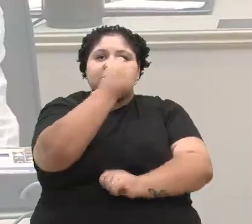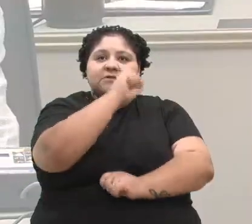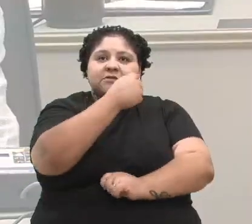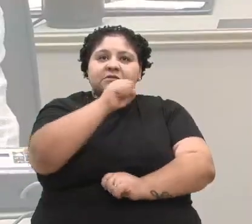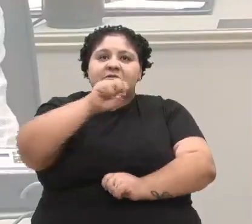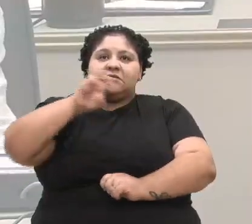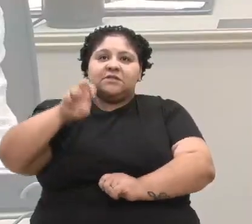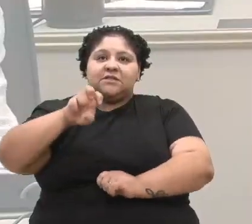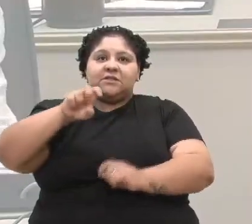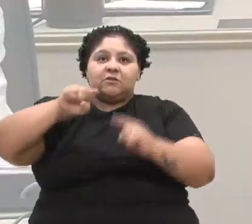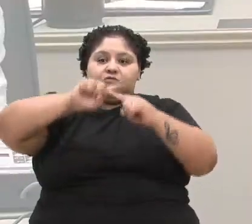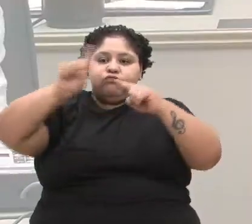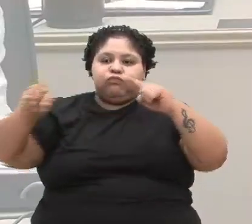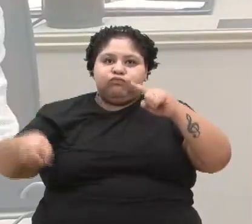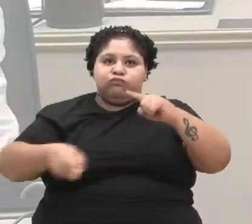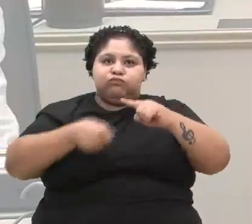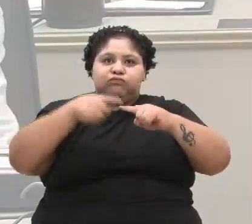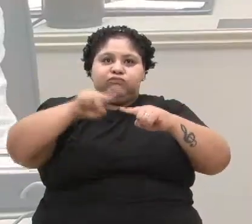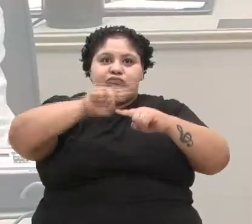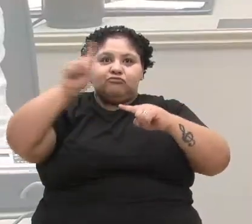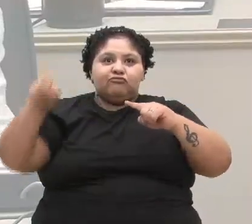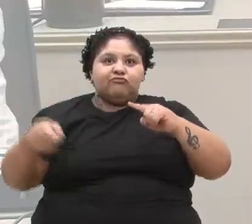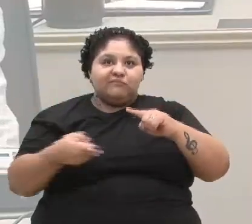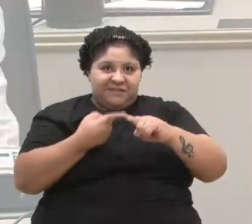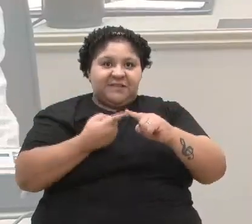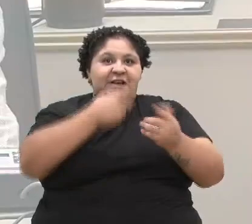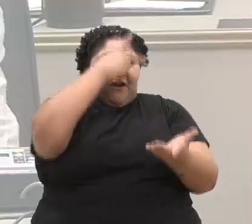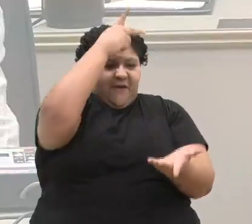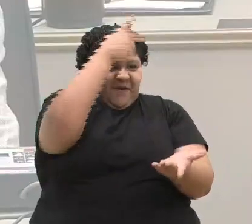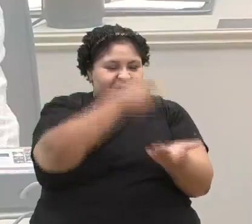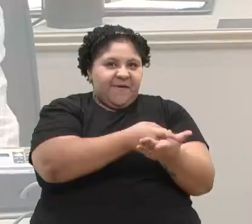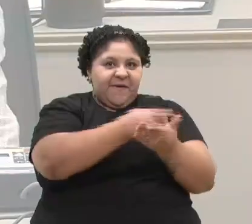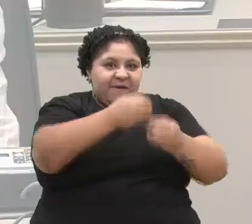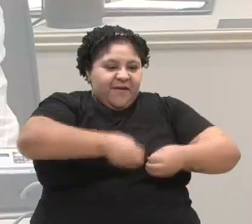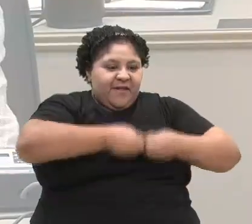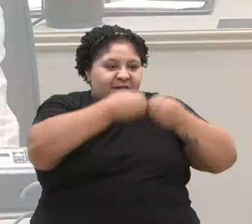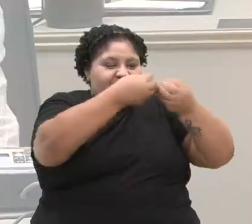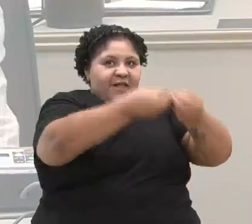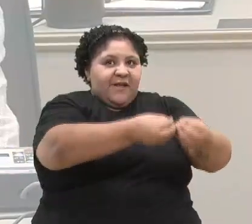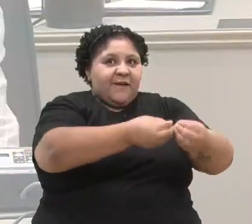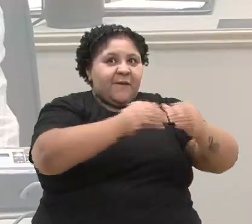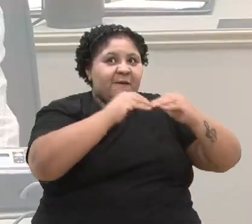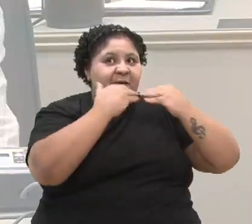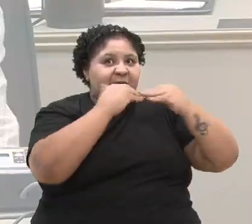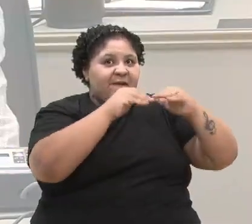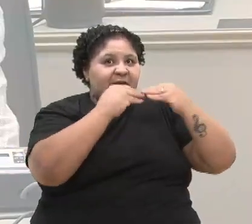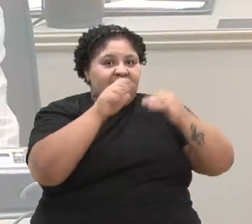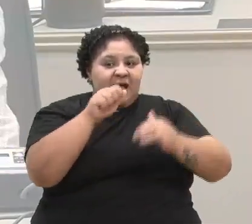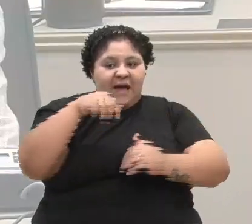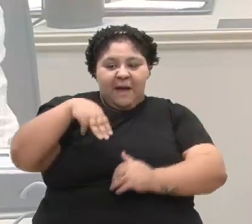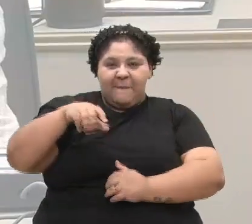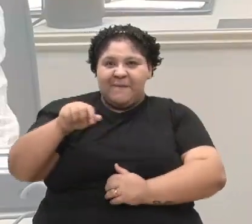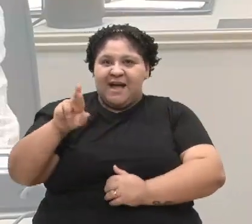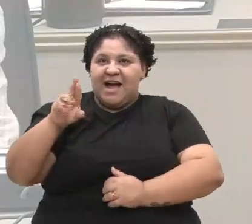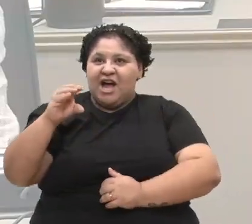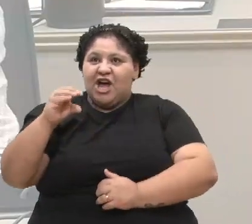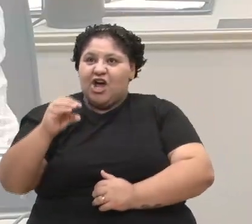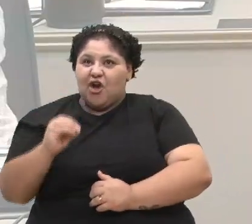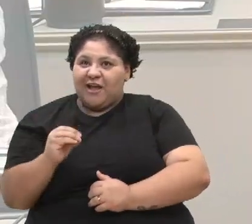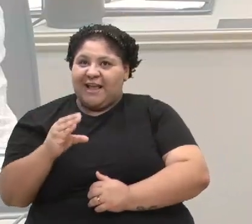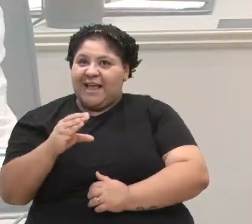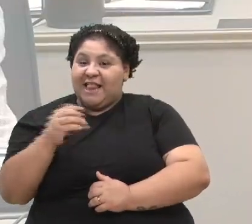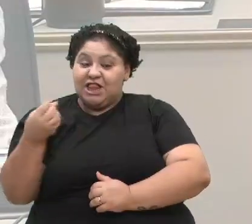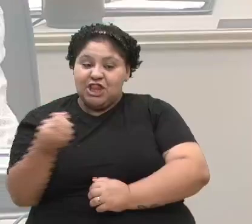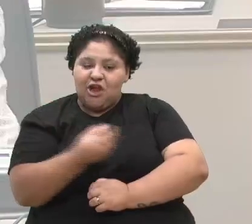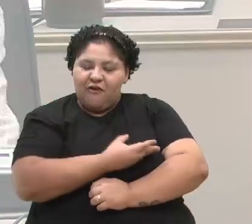voltas e, como prêmio, recebeu uma caminhonete Amarok, zero quilômetro. Joélcio